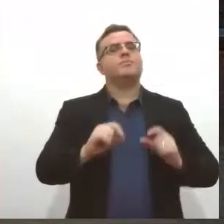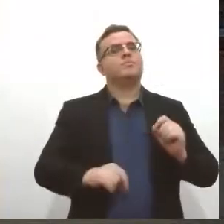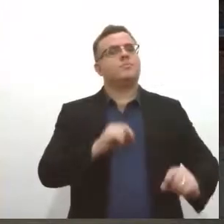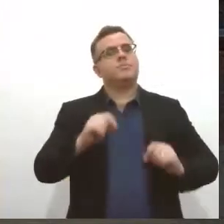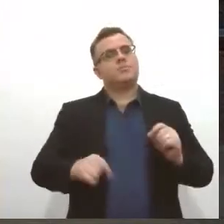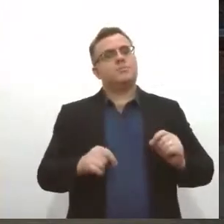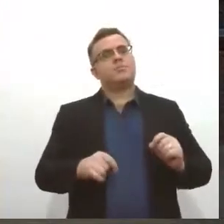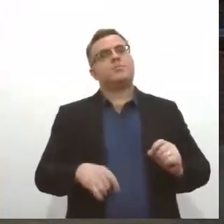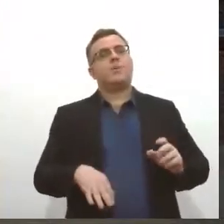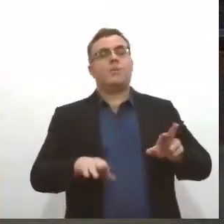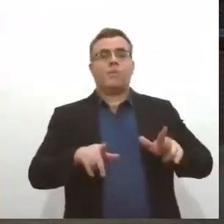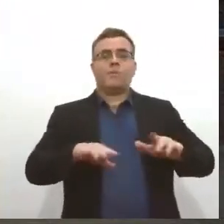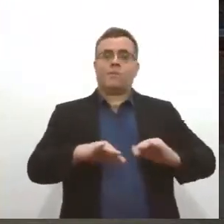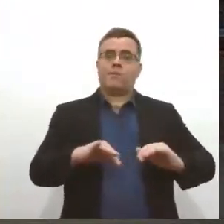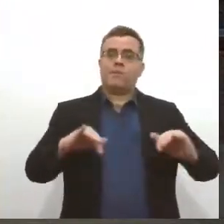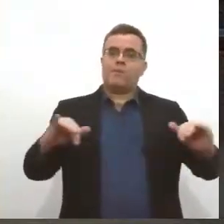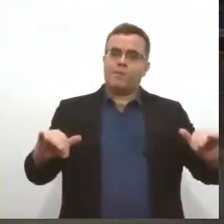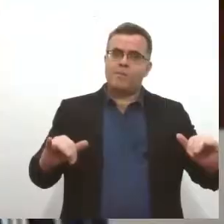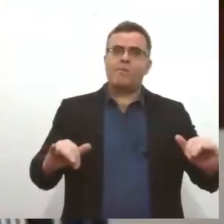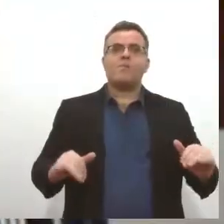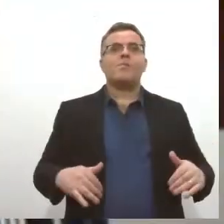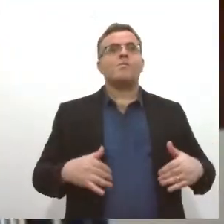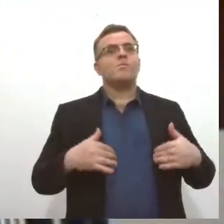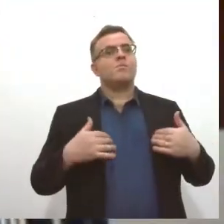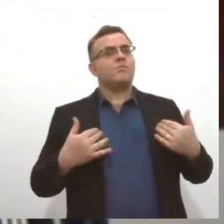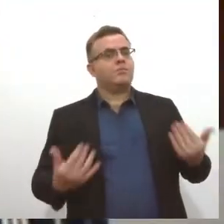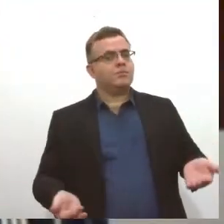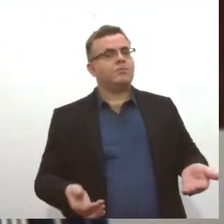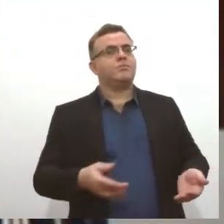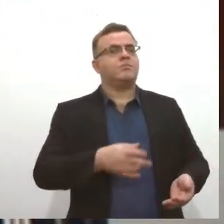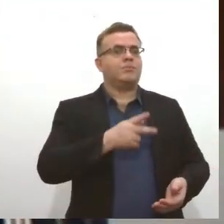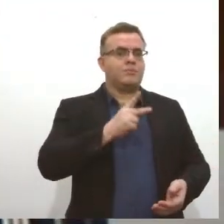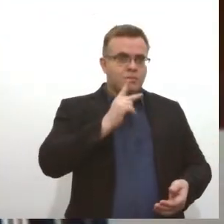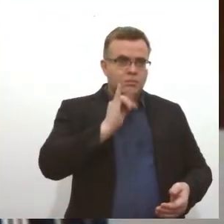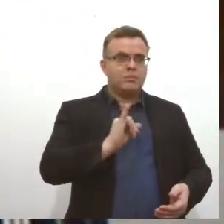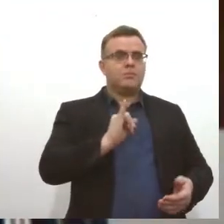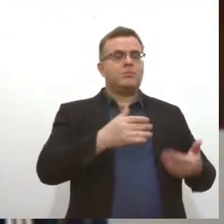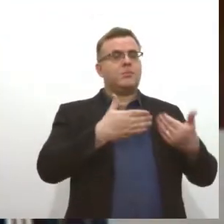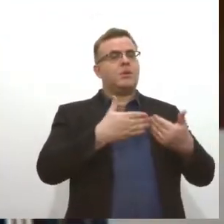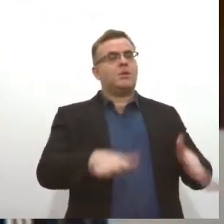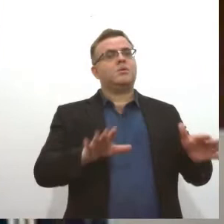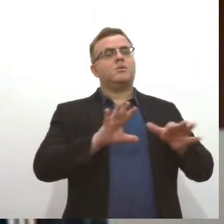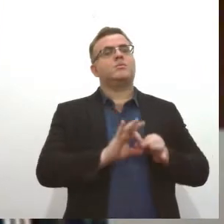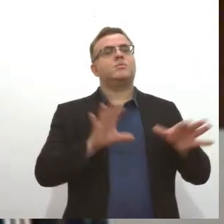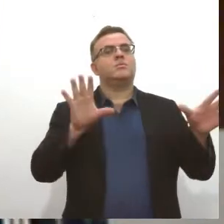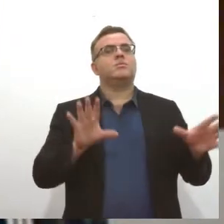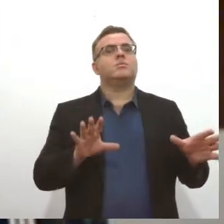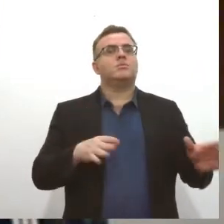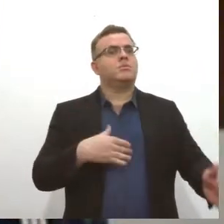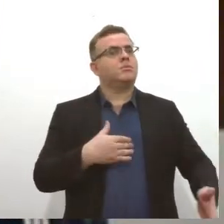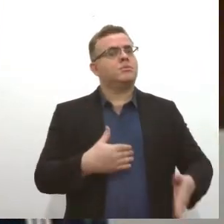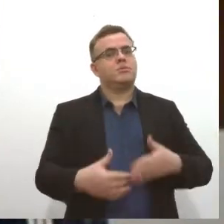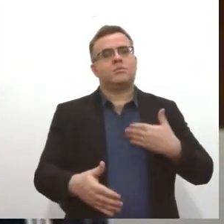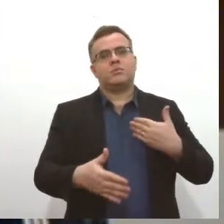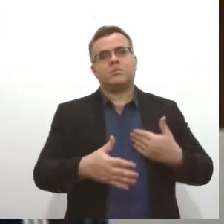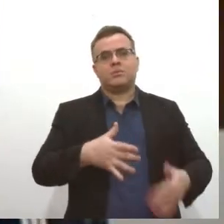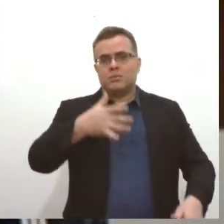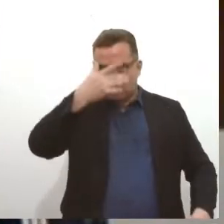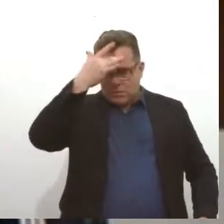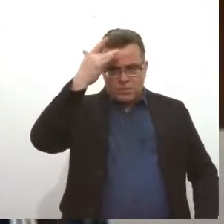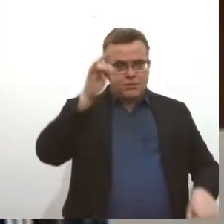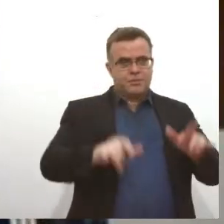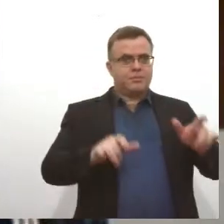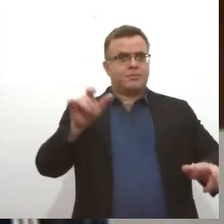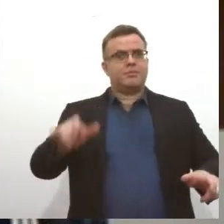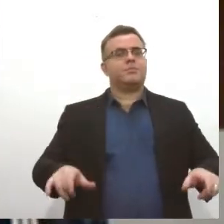de deixar bem claro, que o paternidade é um porta aberta, certo? Então, qualquer pessoa pode